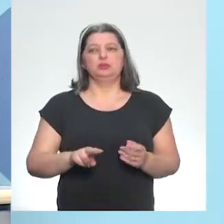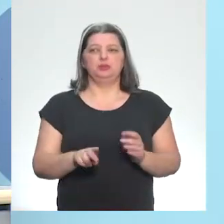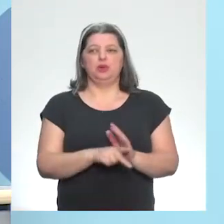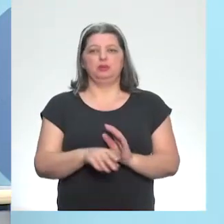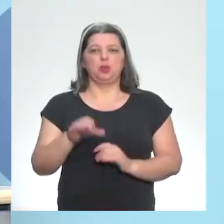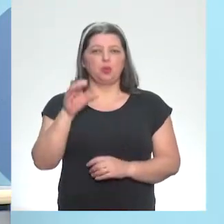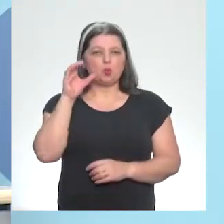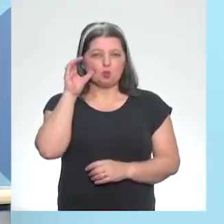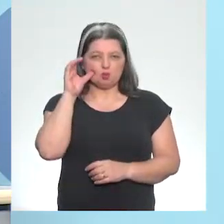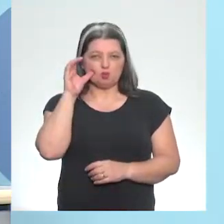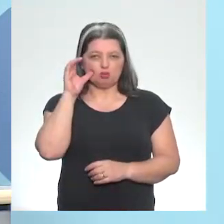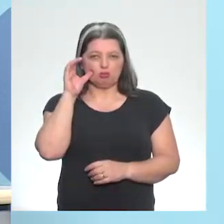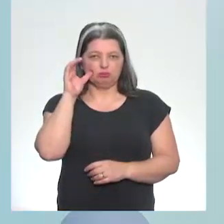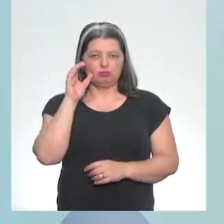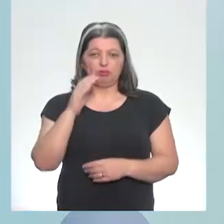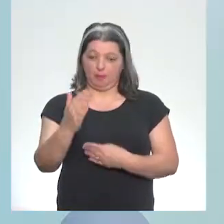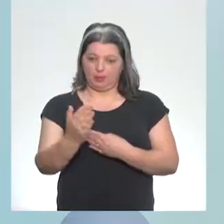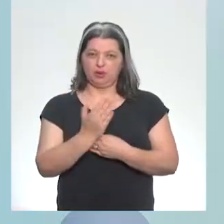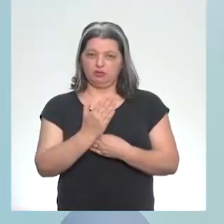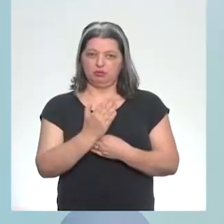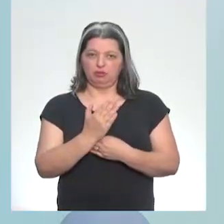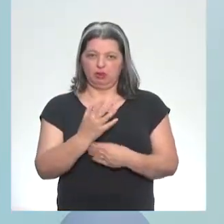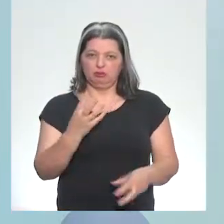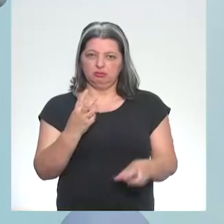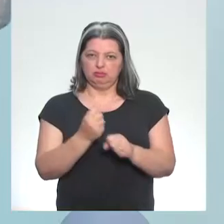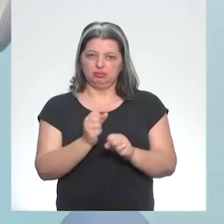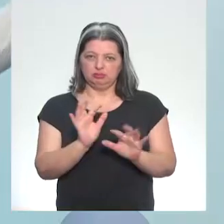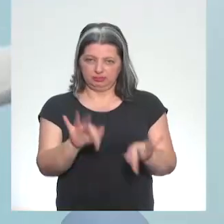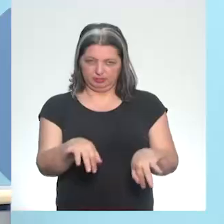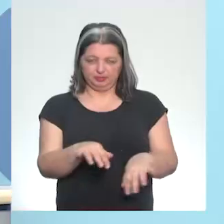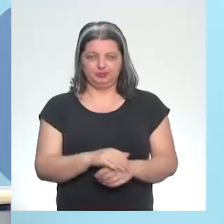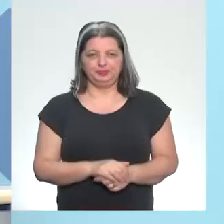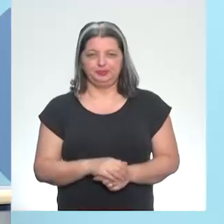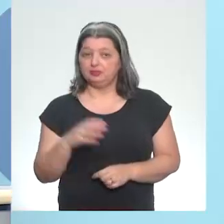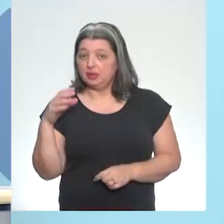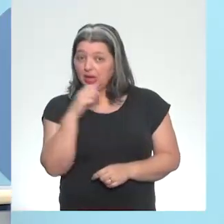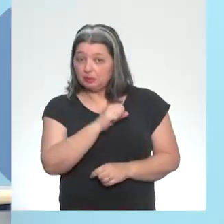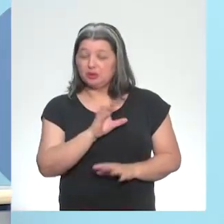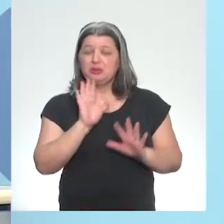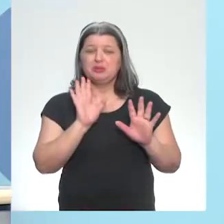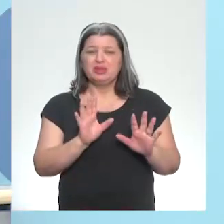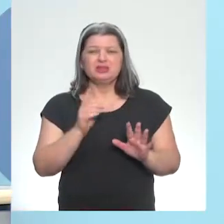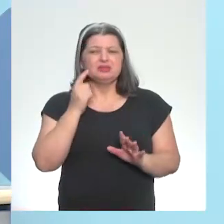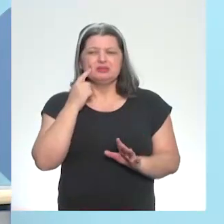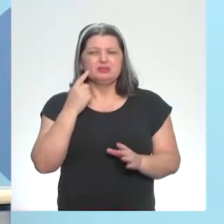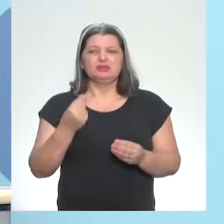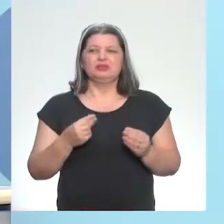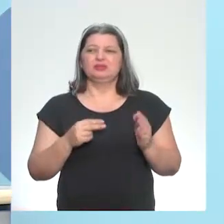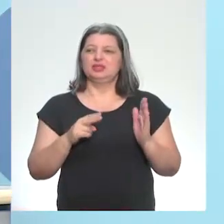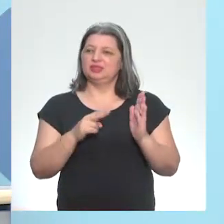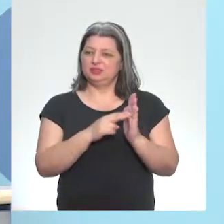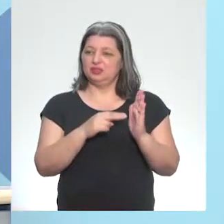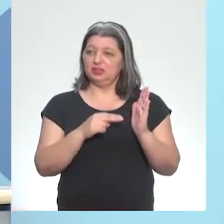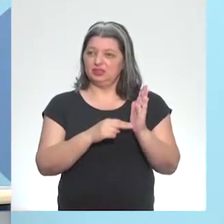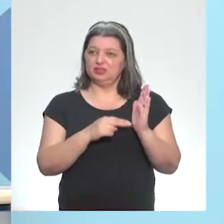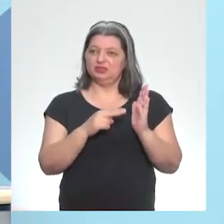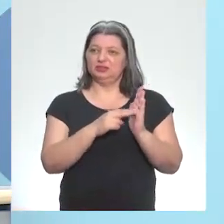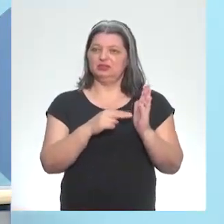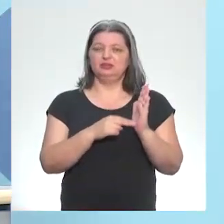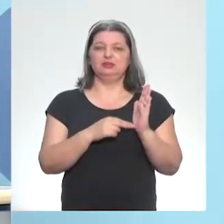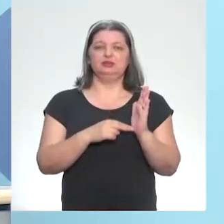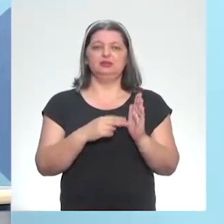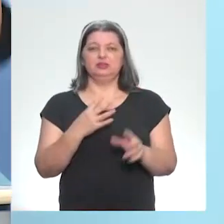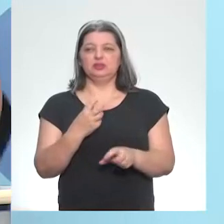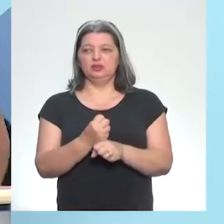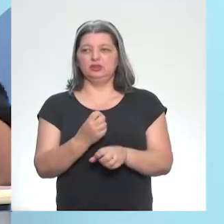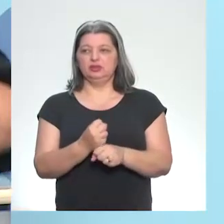fechar essas notas belas e maravilhosas? Rápido. Só que nota... Você não dá uma atividade só. Você normalmente tem ali...